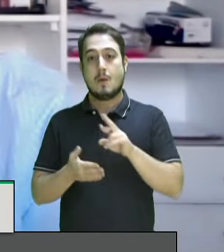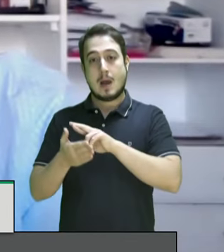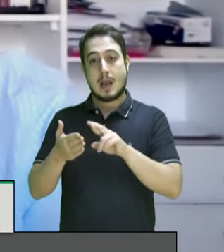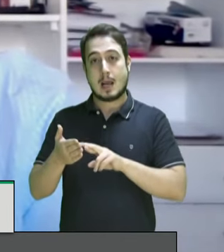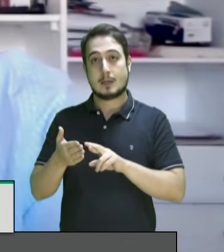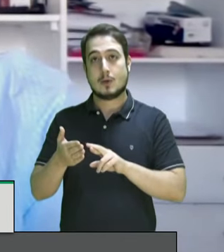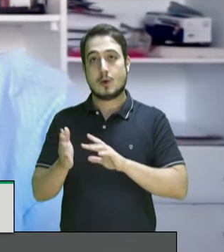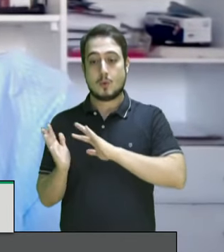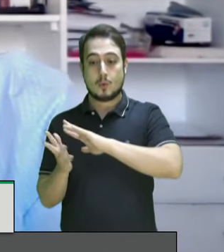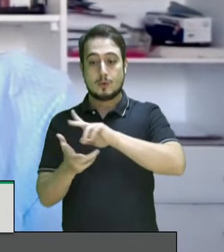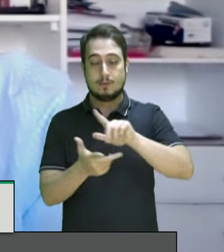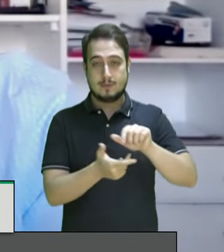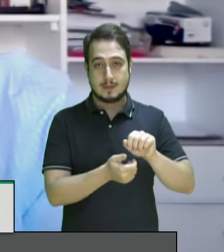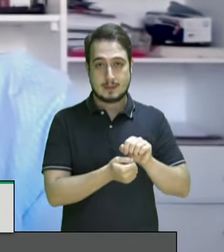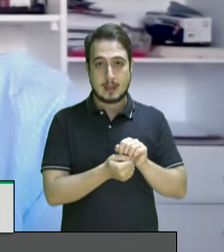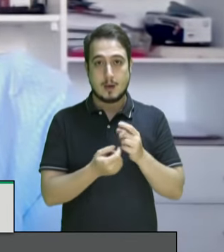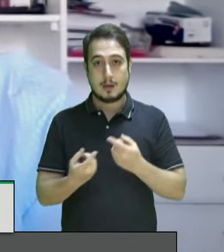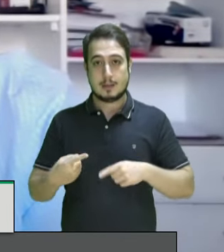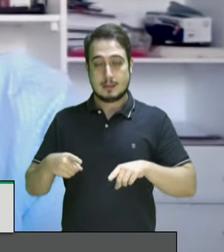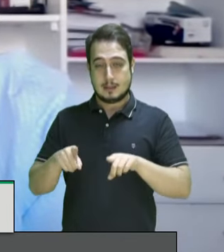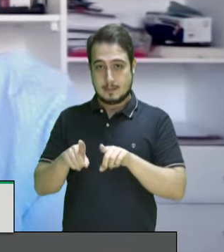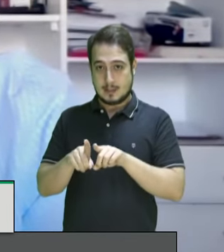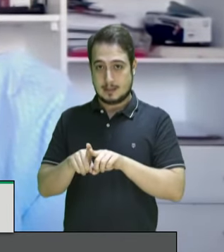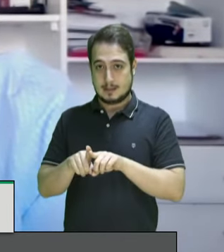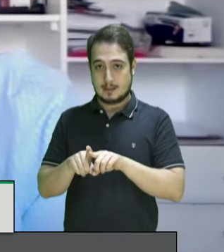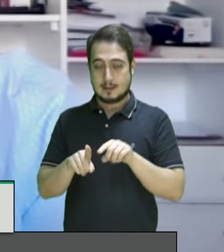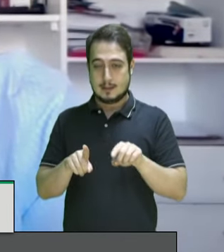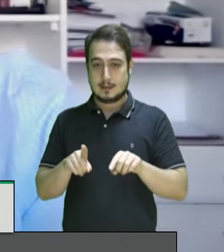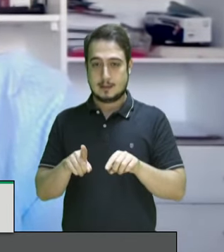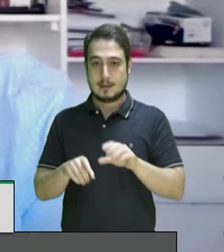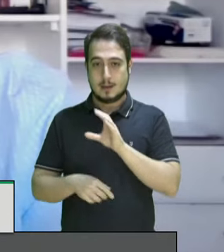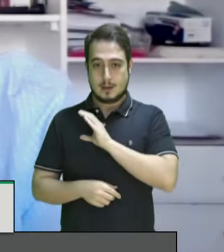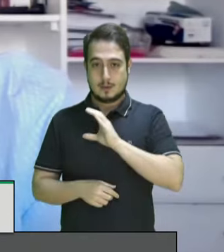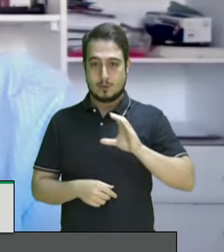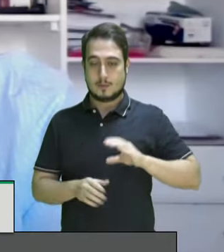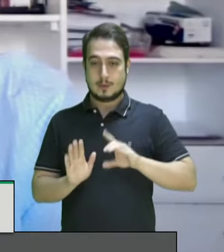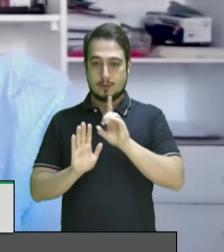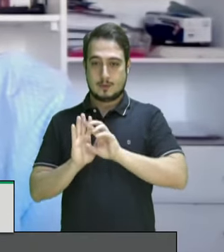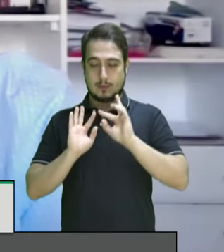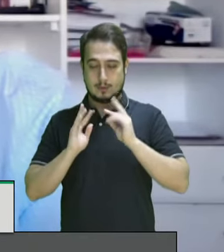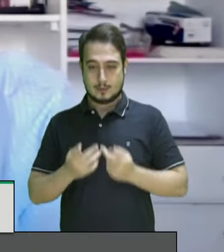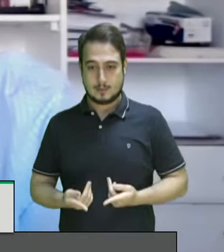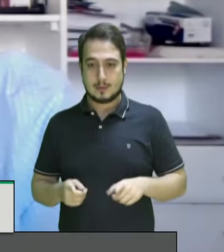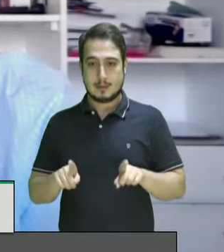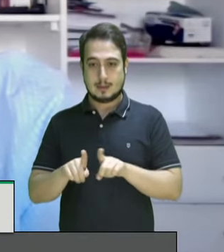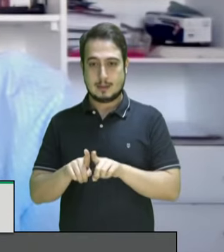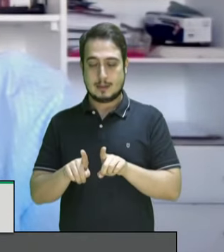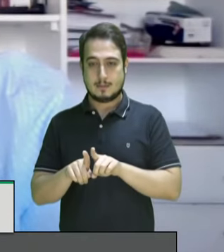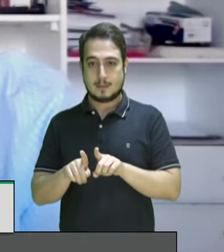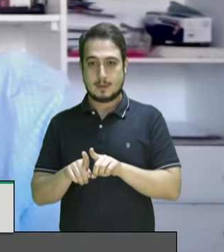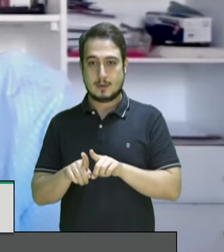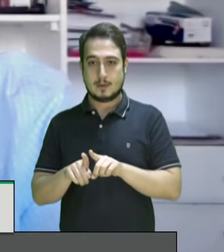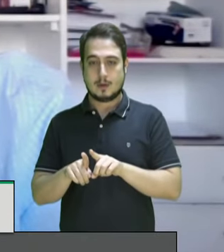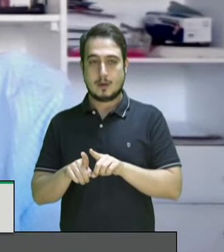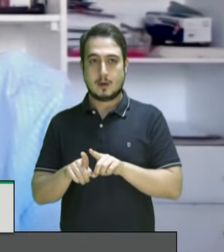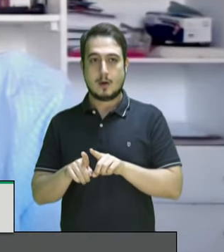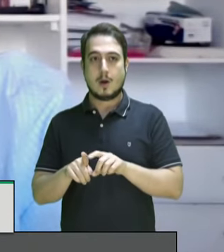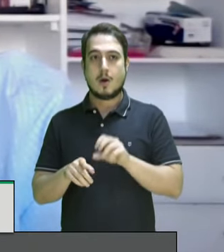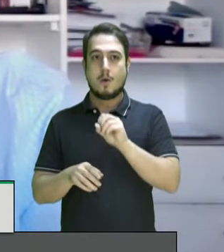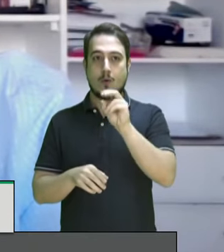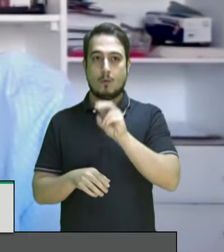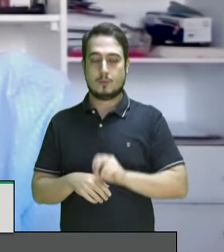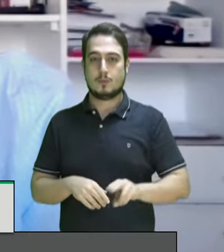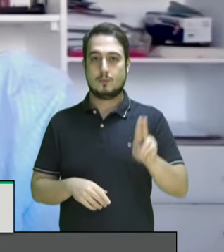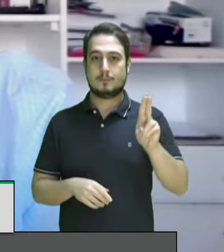nessa parceria entre a Comissão de Direitos Humanos da Câmara e a Organização das Nações